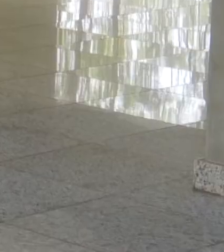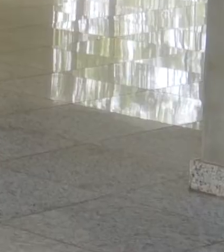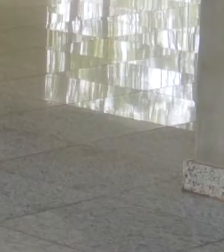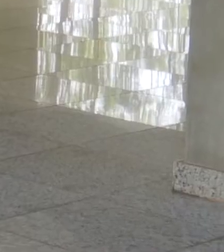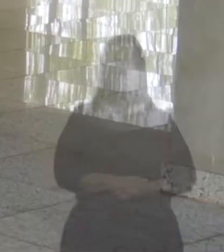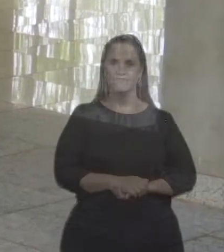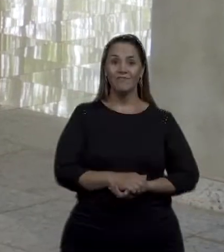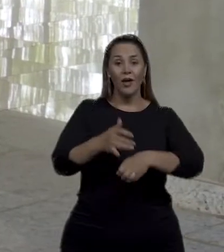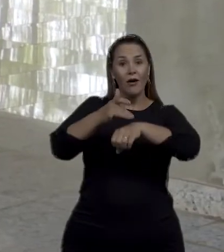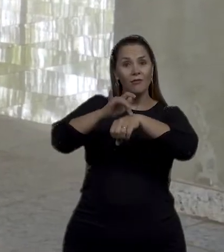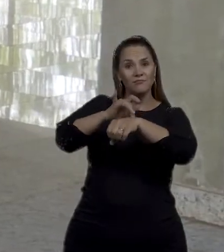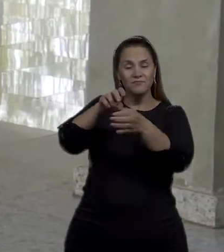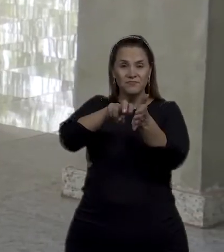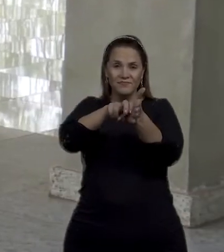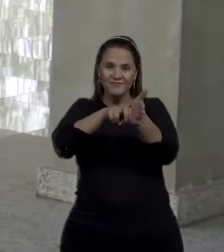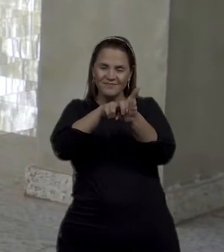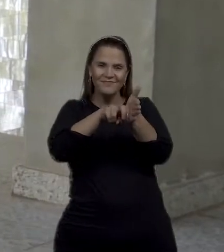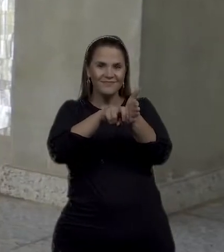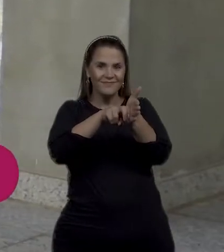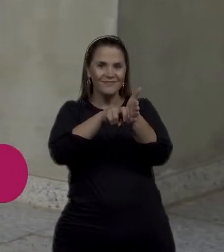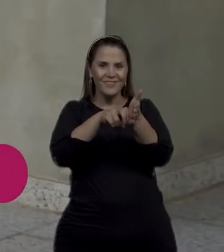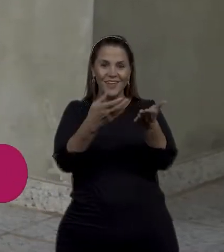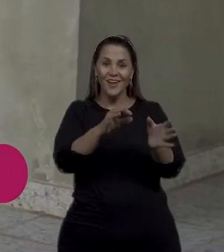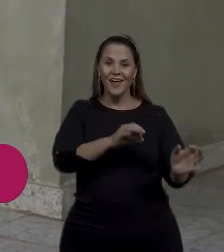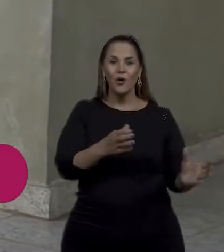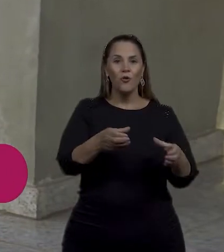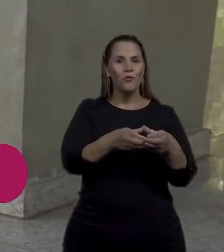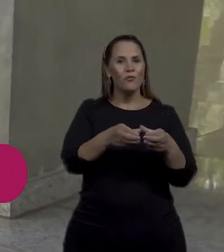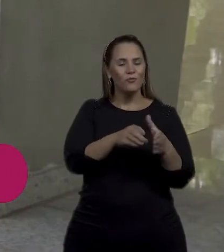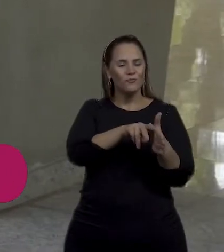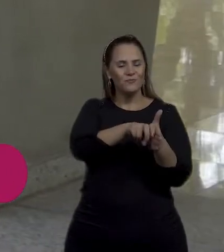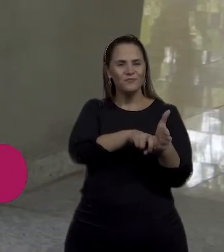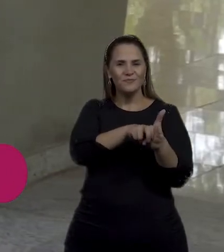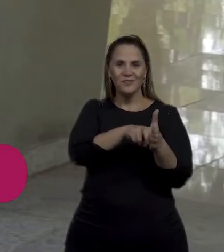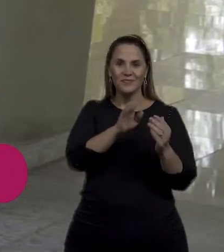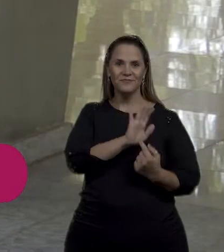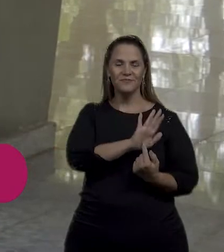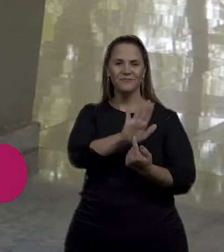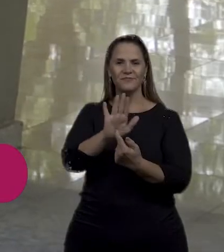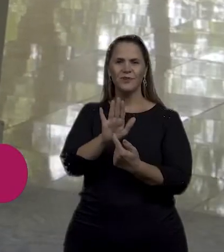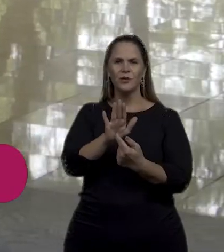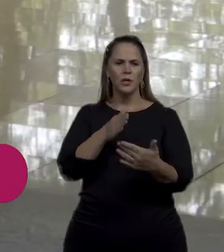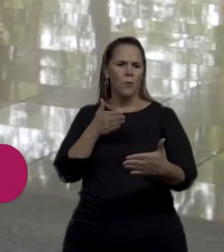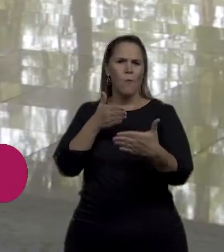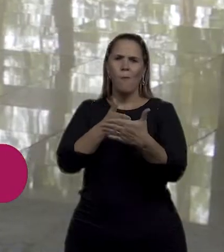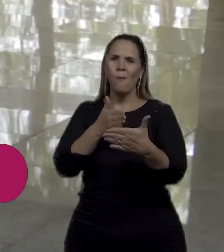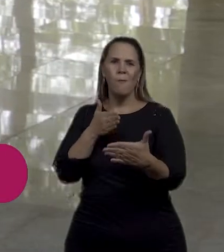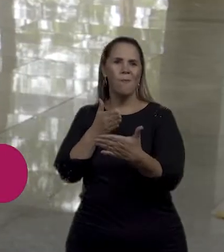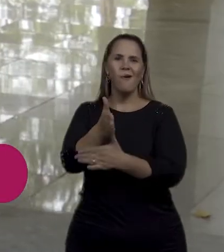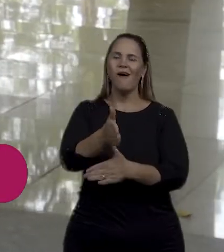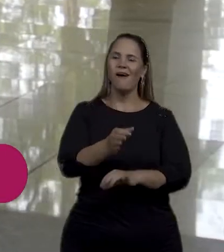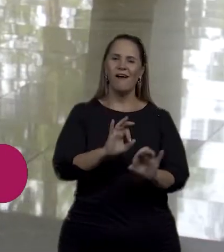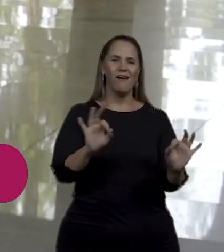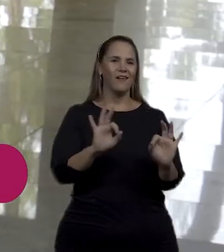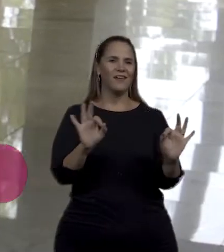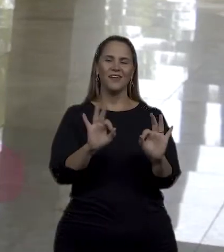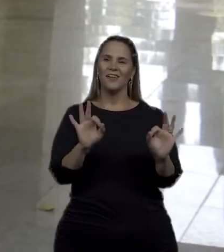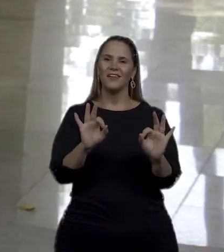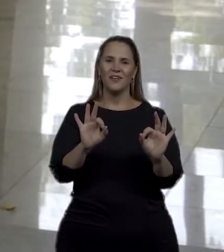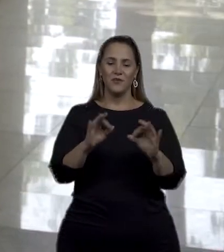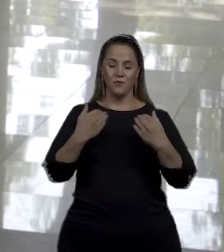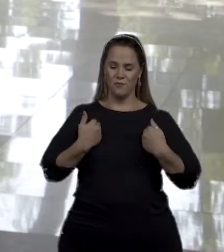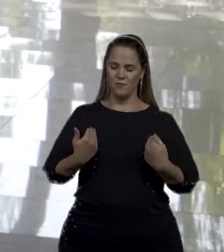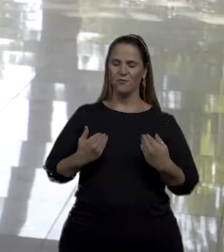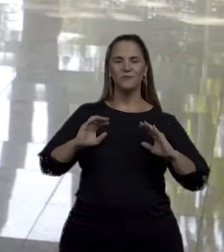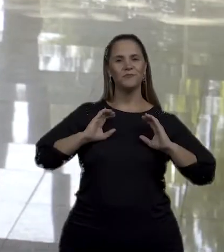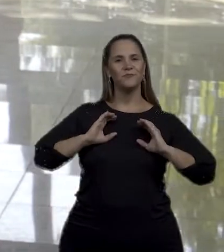Dança em cadeira de rodas. A companhia Street Cadeirante mostra que não há barreiras para movimentar o corpo quando tudo o que